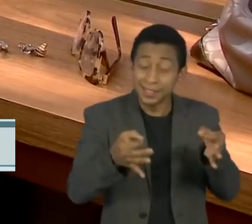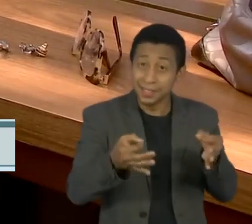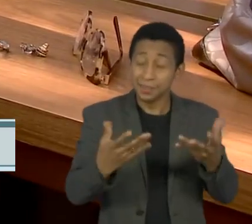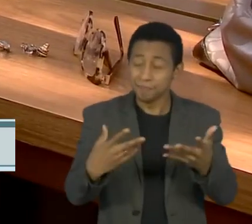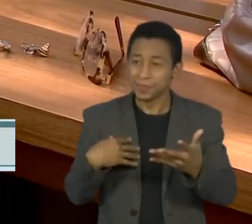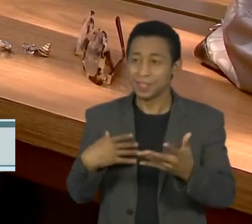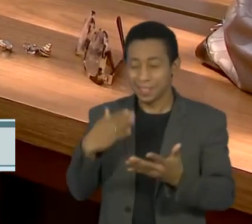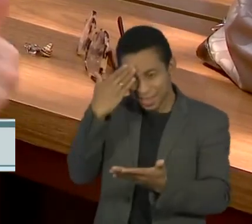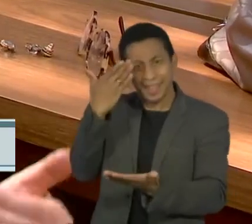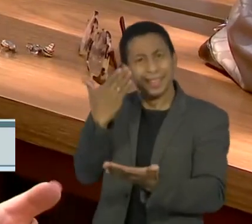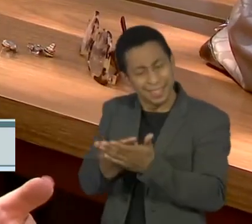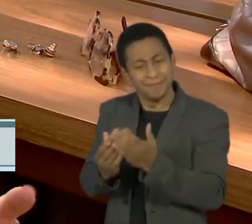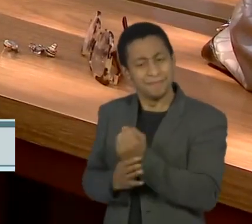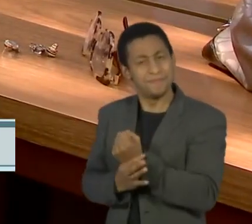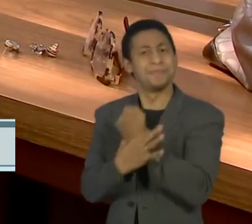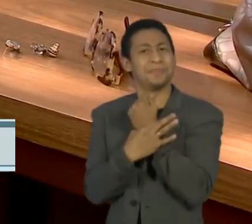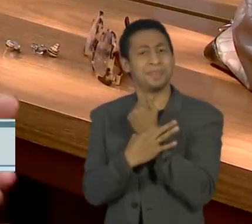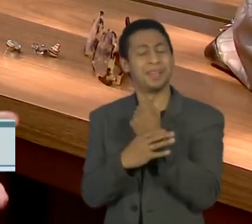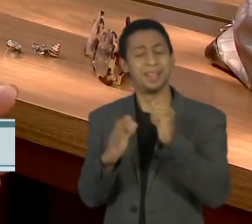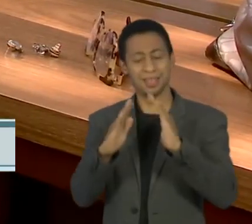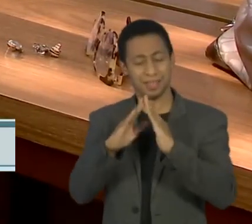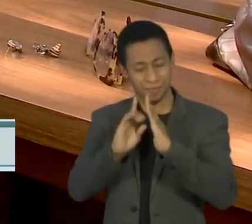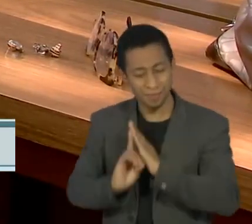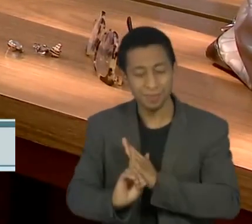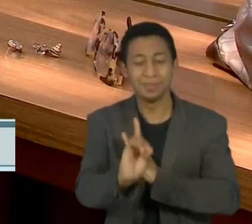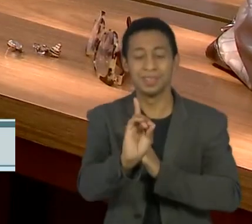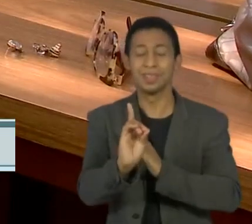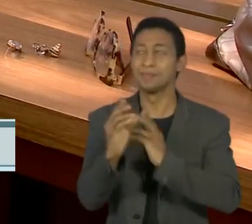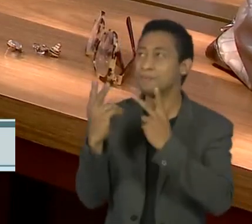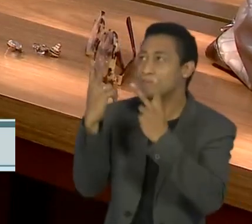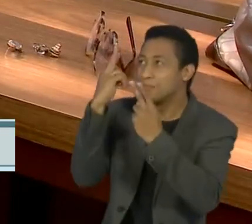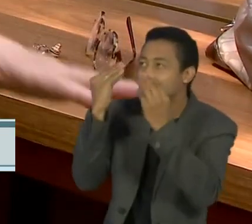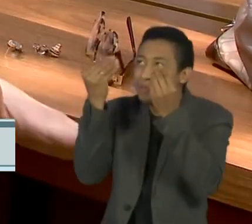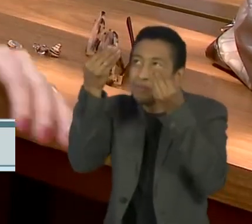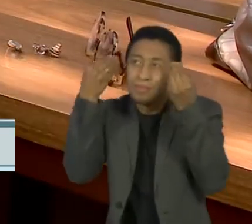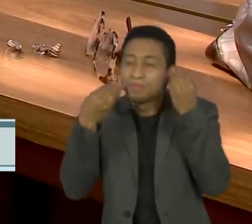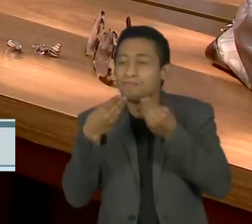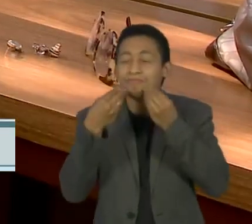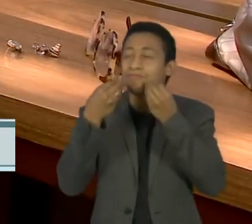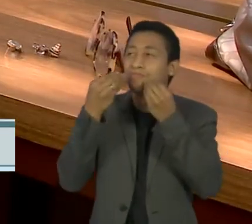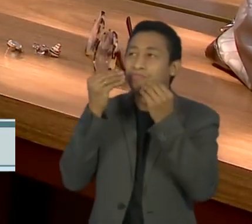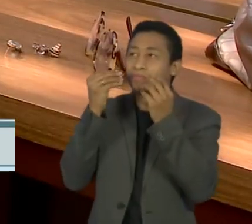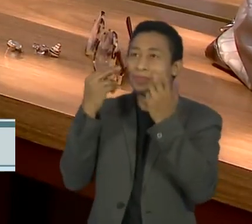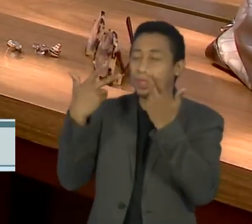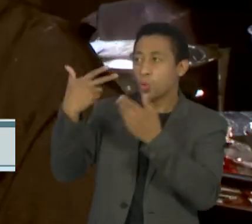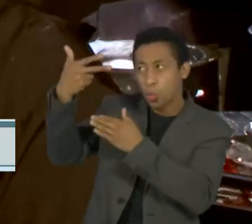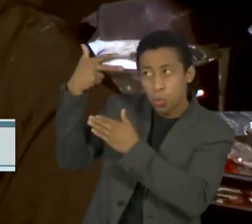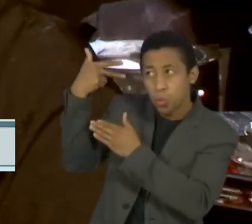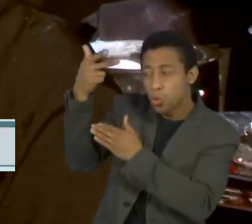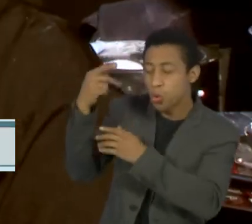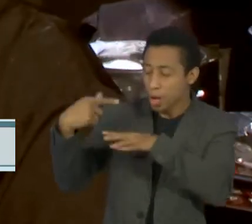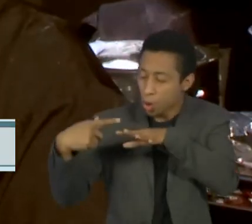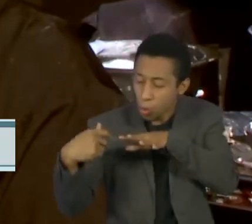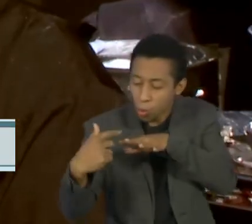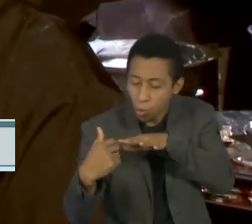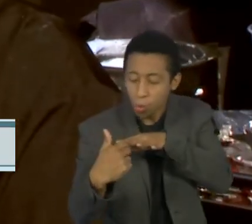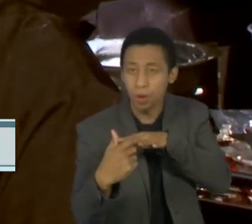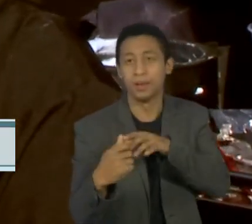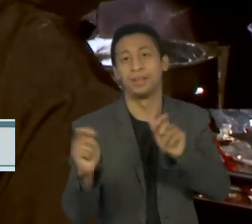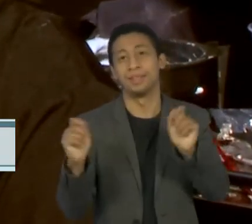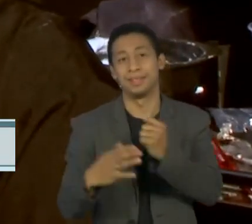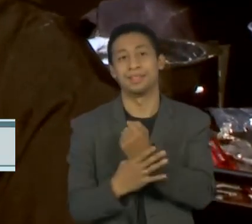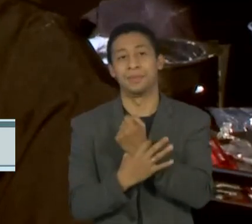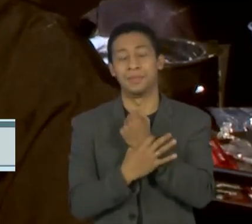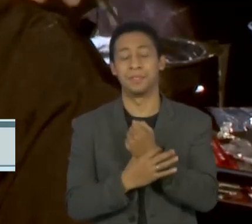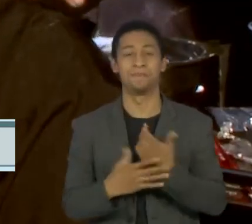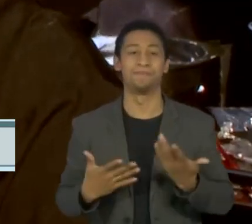segurança para a gente vir, para a gente sair de casa e vir fazer um cabelo, fazer uma unha, em segurança. Isso daqui está muito gostoso, de